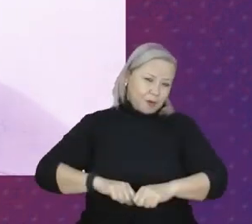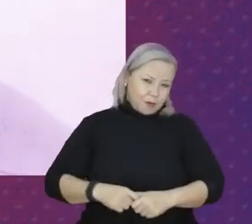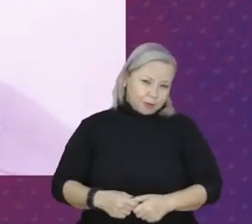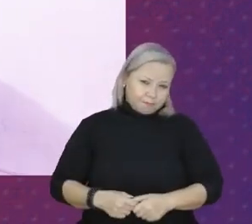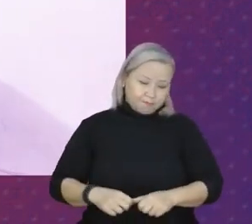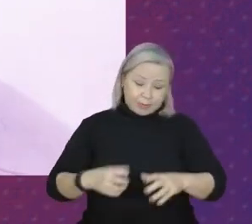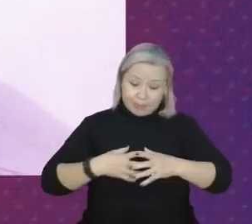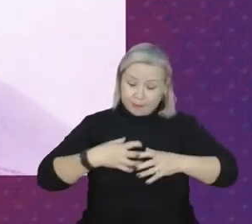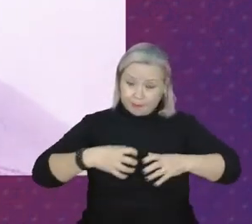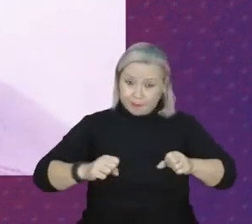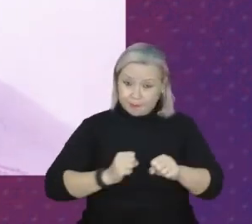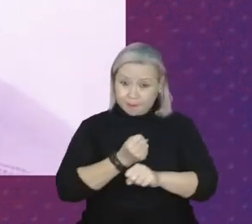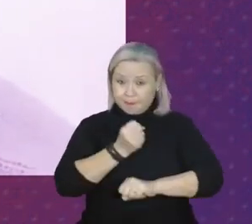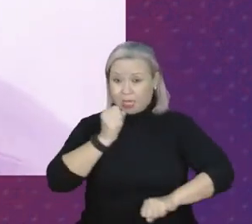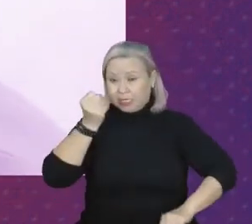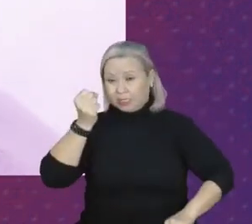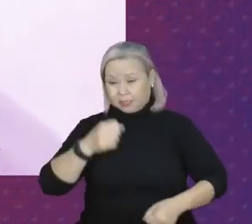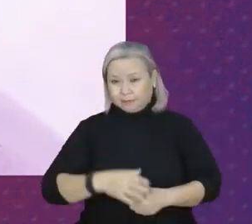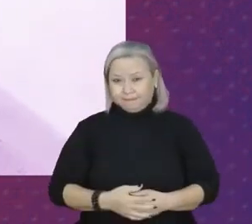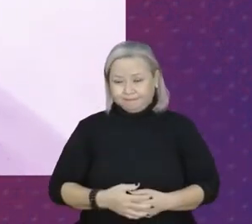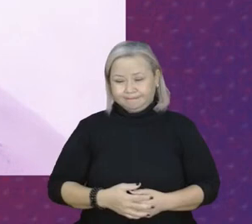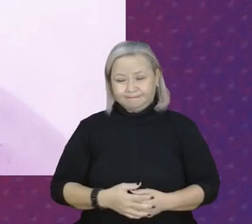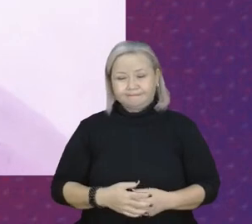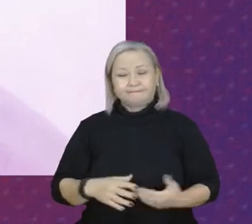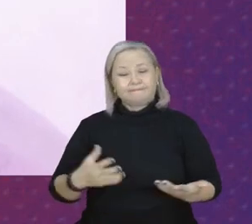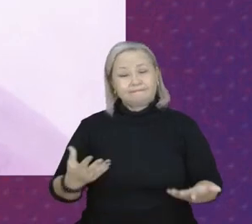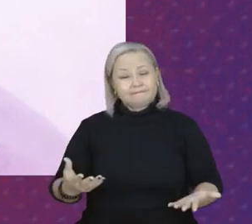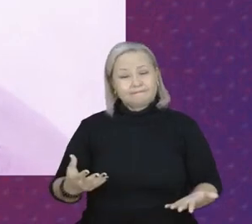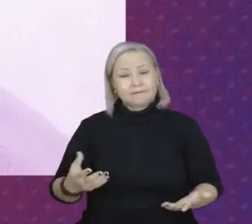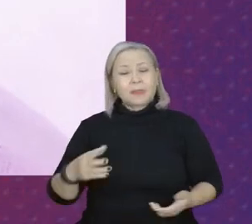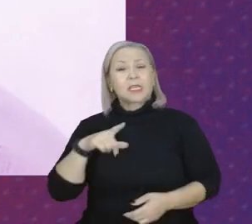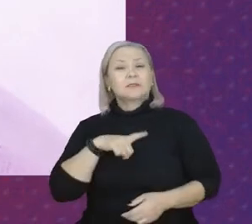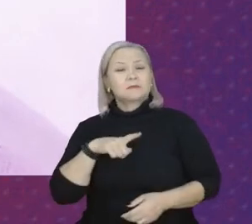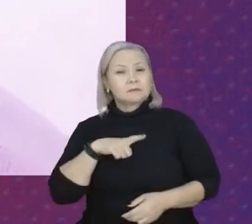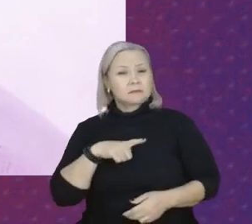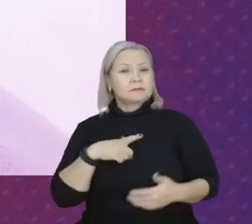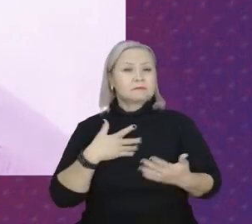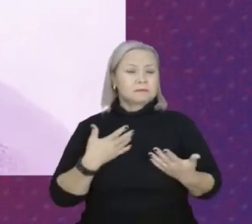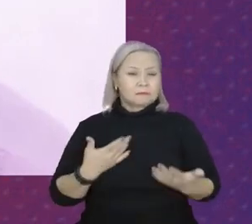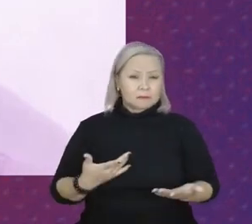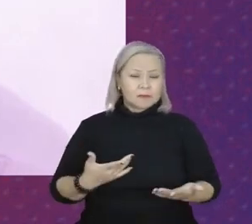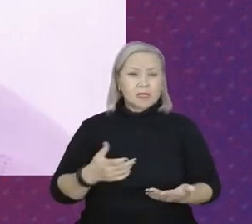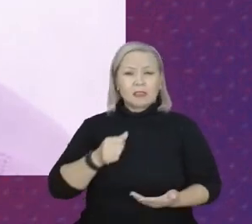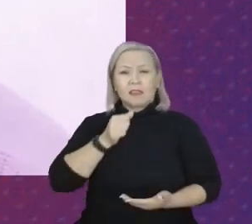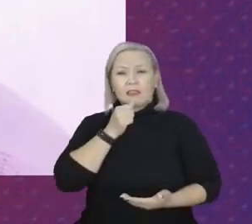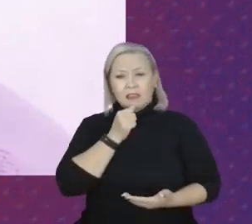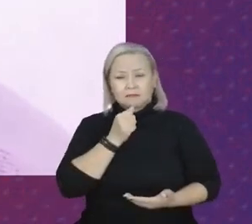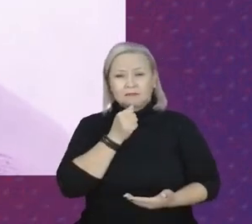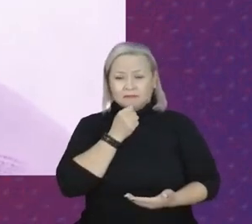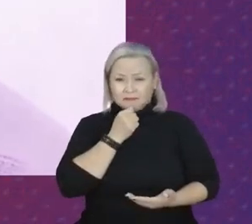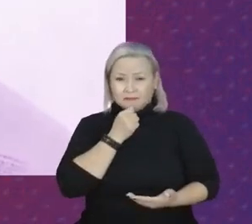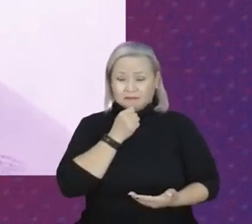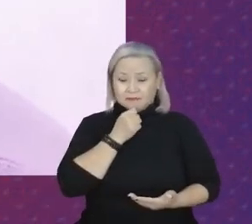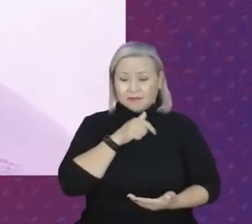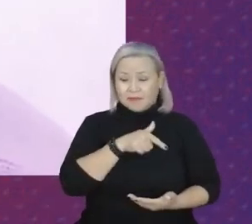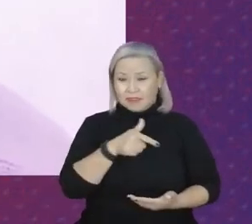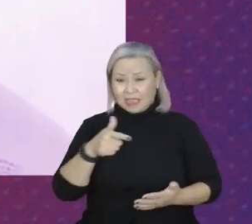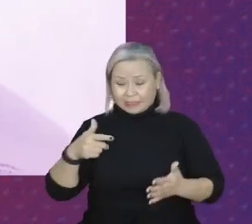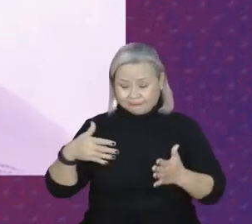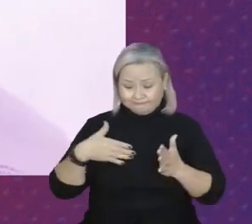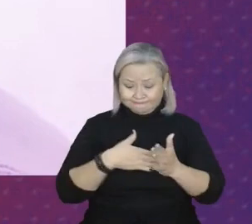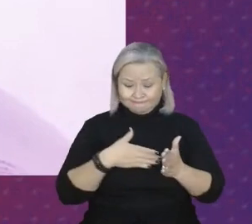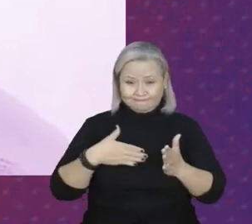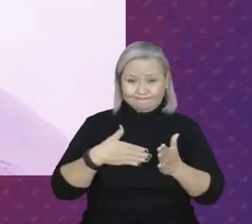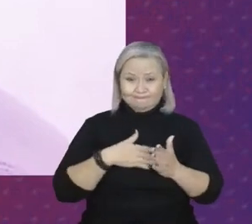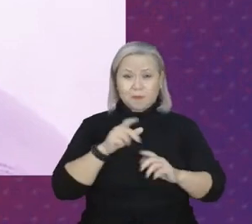Ou seria, existe ainda essa barreira